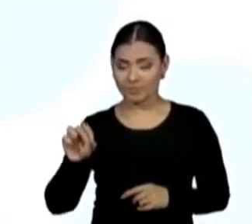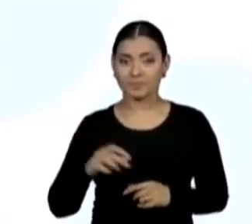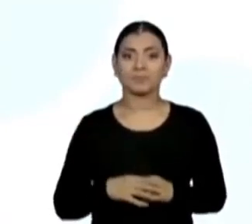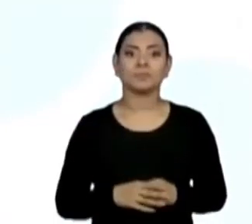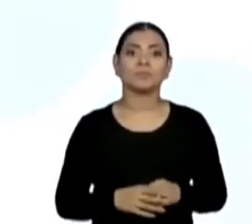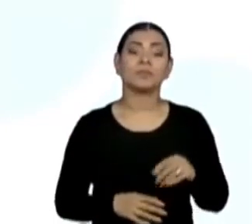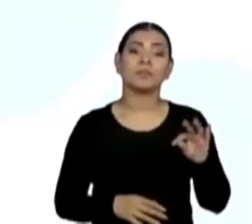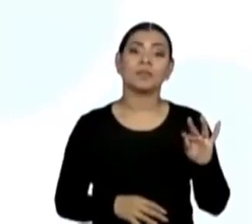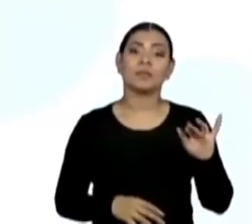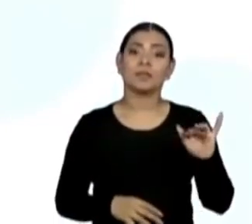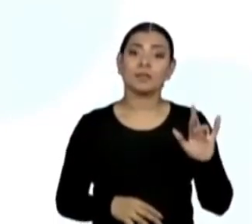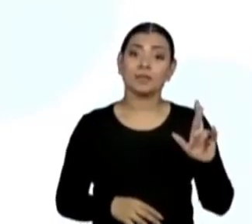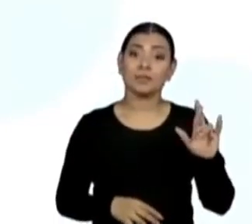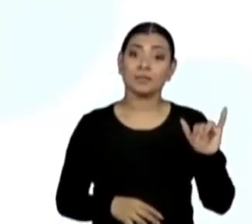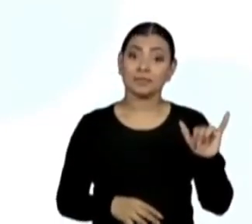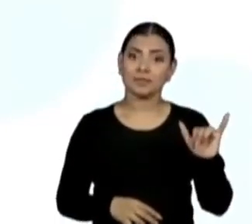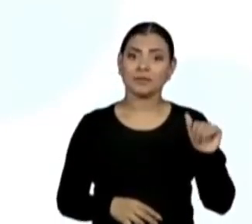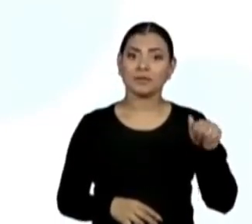e triângulo,